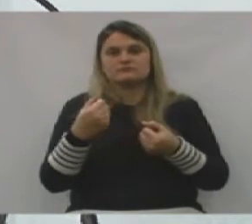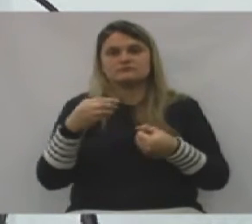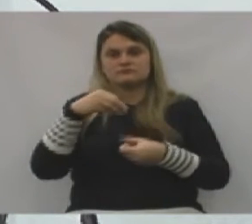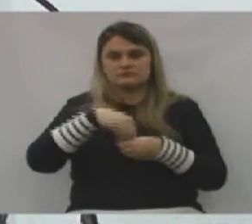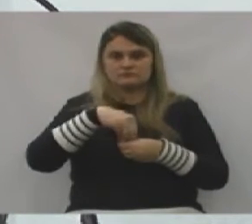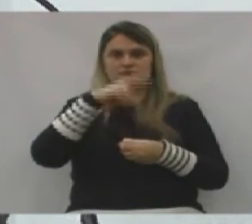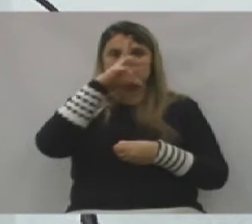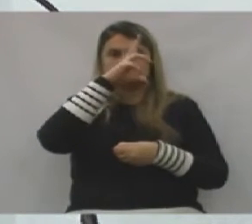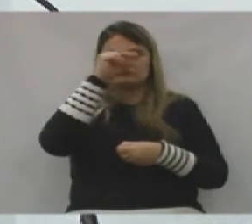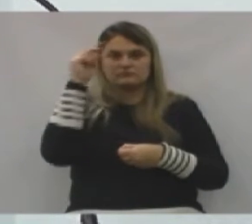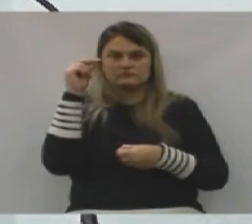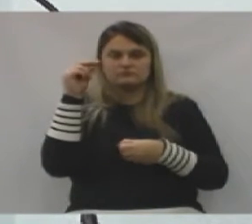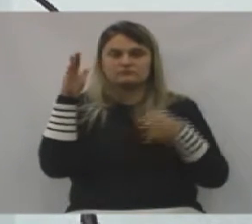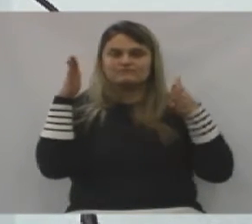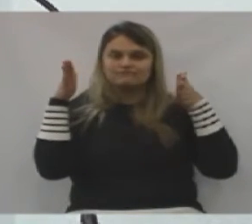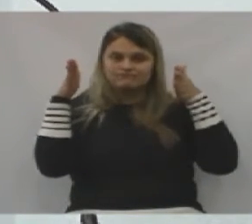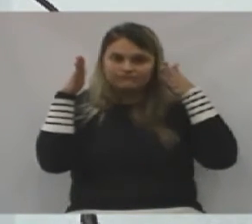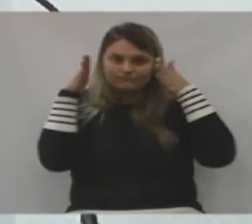prefeitura,